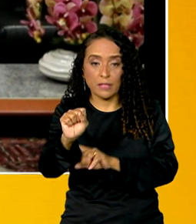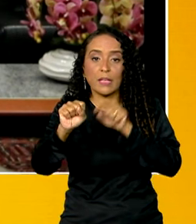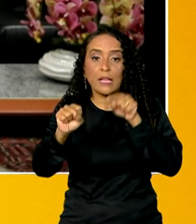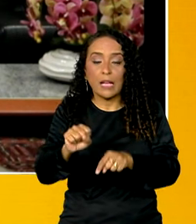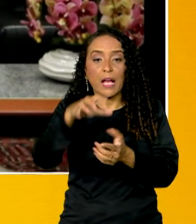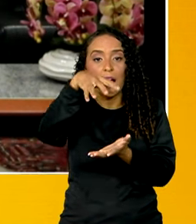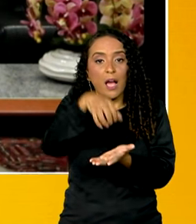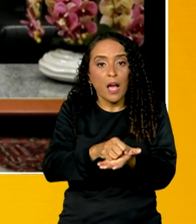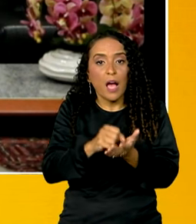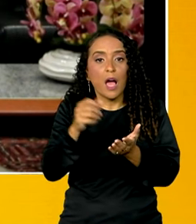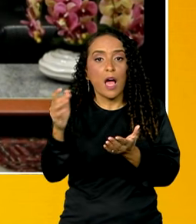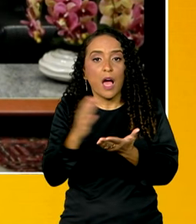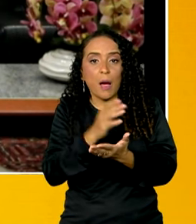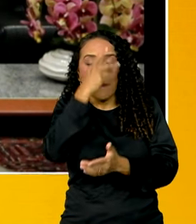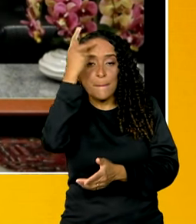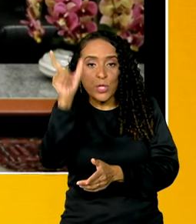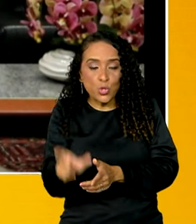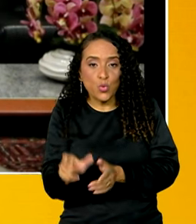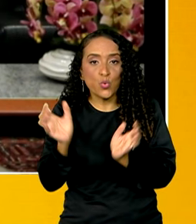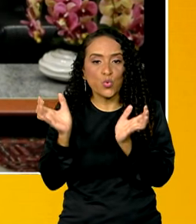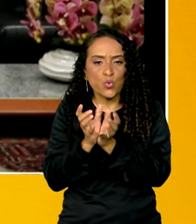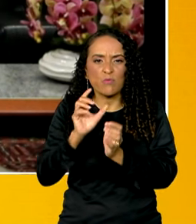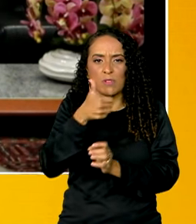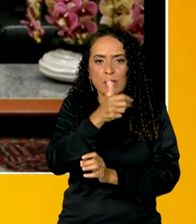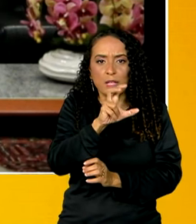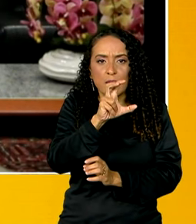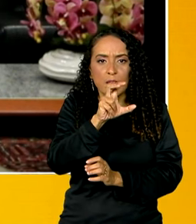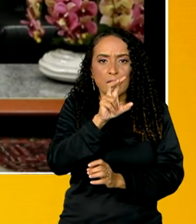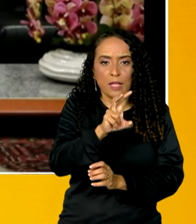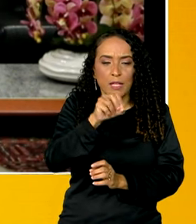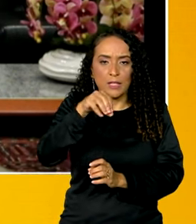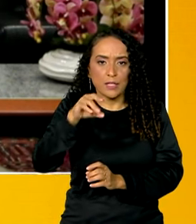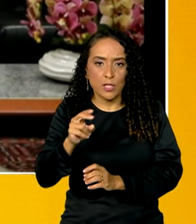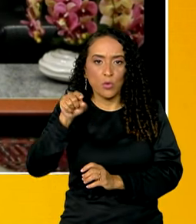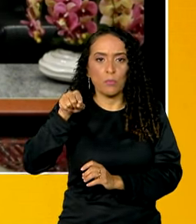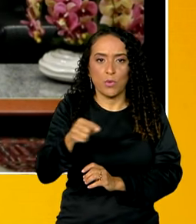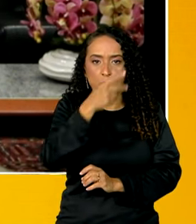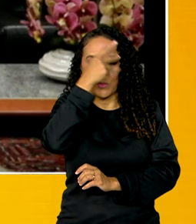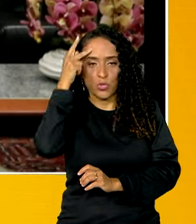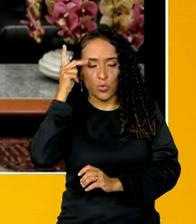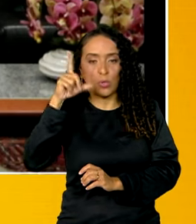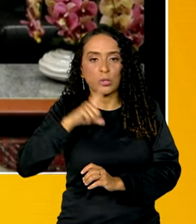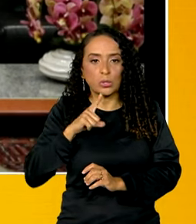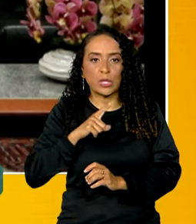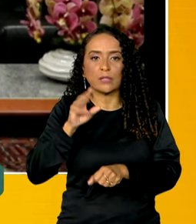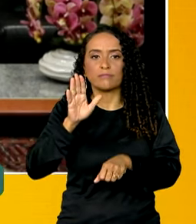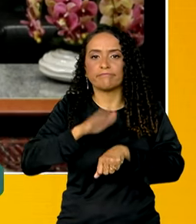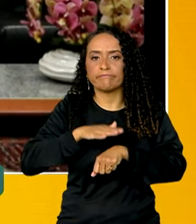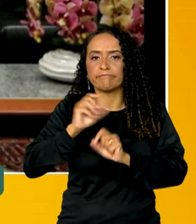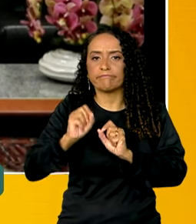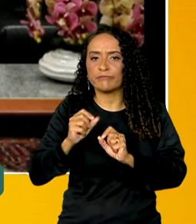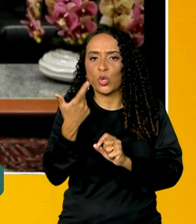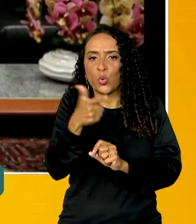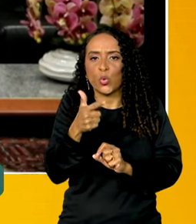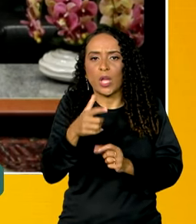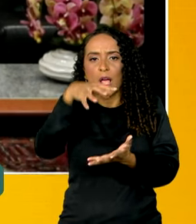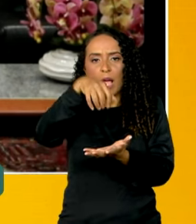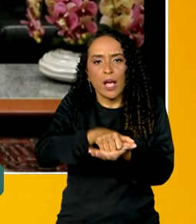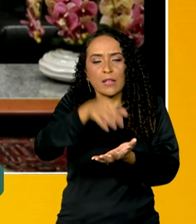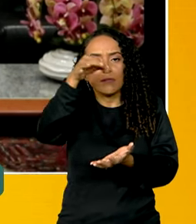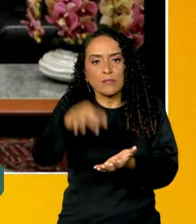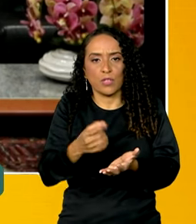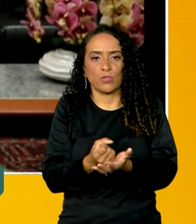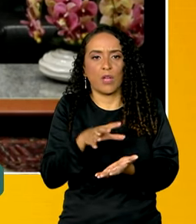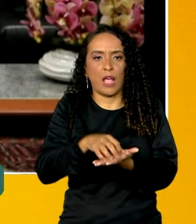Desse cadastro, algumas pessoas, esse grupo de pessoas, cerca de 505 mil pessoas, estavam nessa condição de não estar cadastradas no